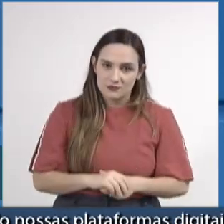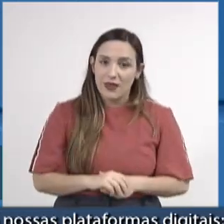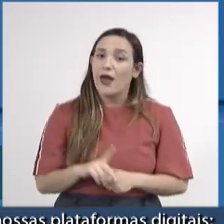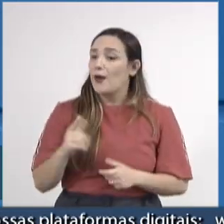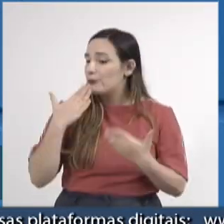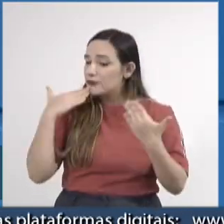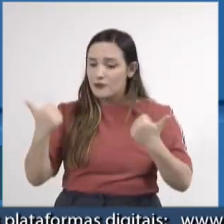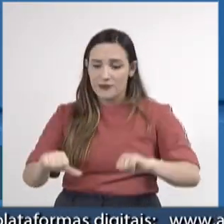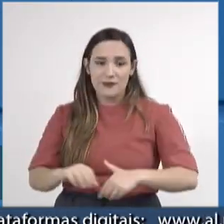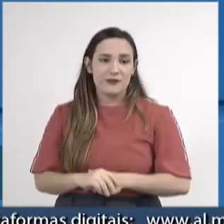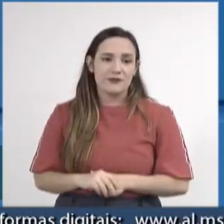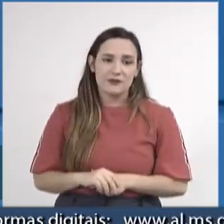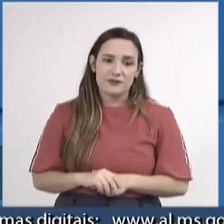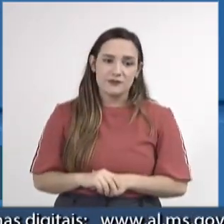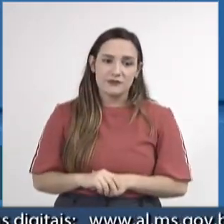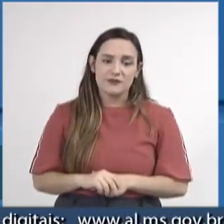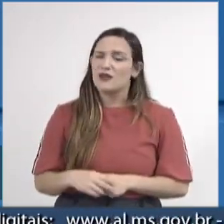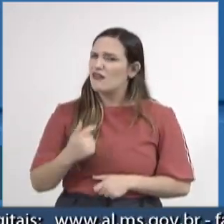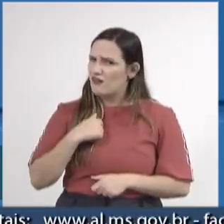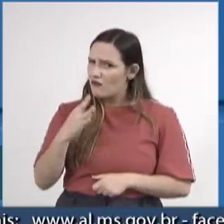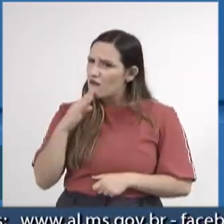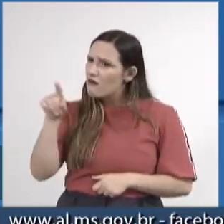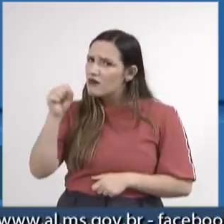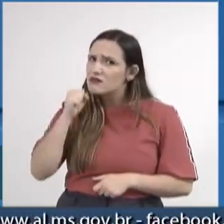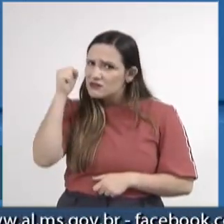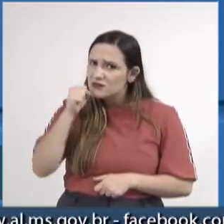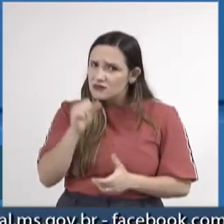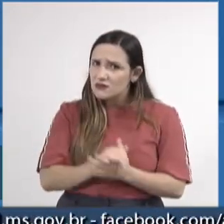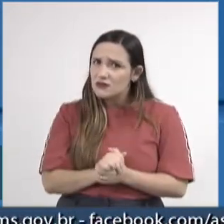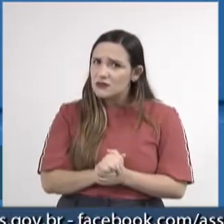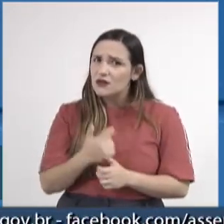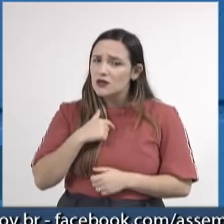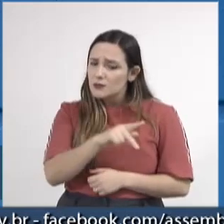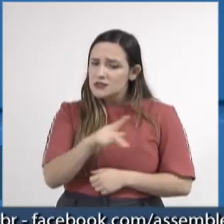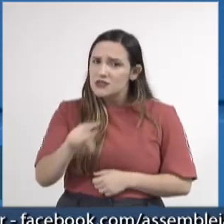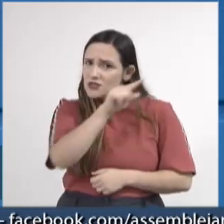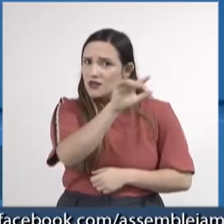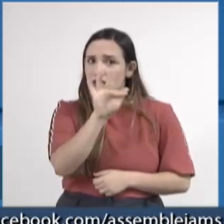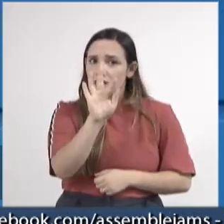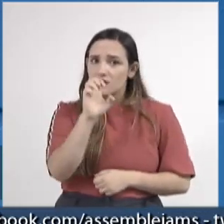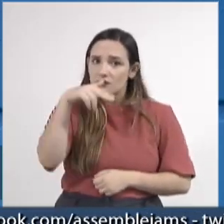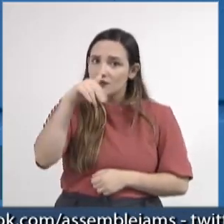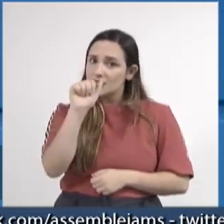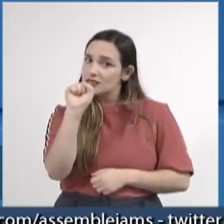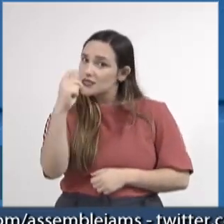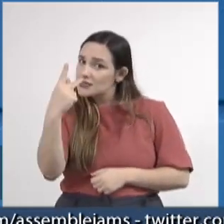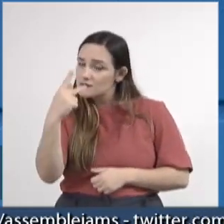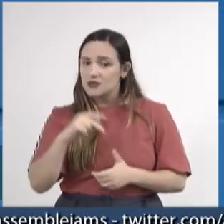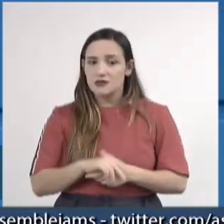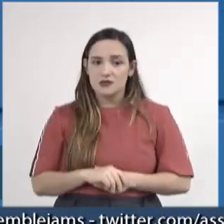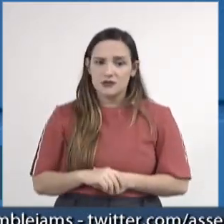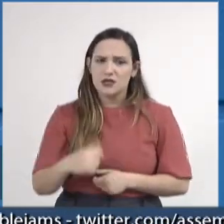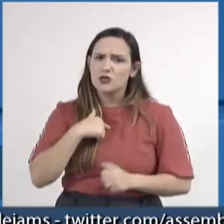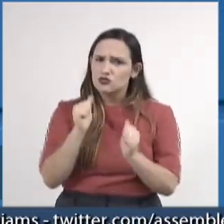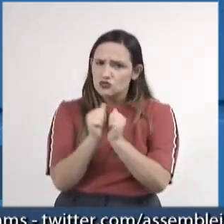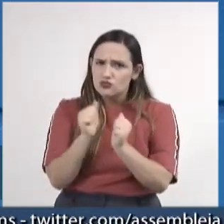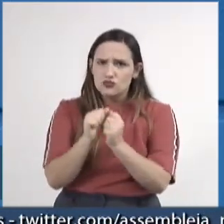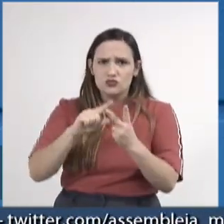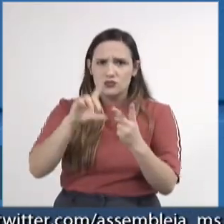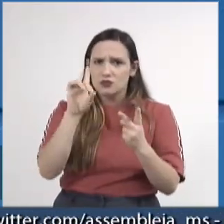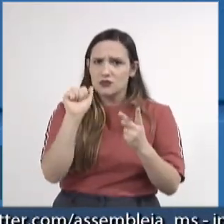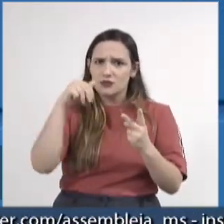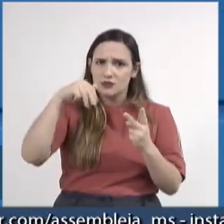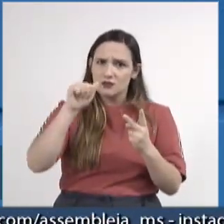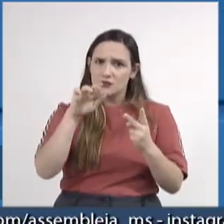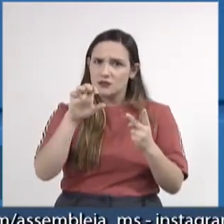um pretexto. Eu conheço o senador Magno Malta e quando eu fui presidente do Fenaspe, eu estive com ele e com a Damares e com o